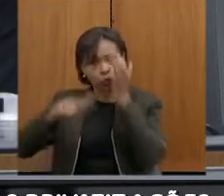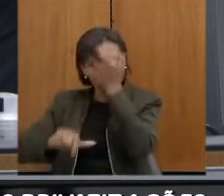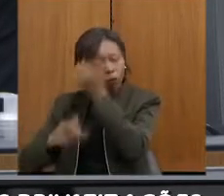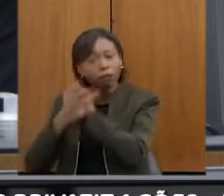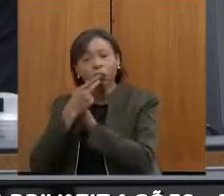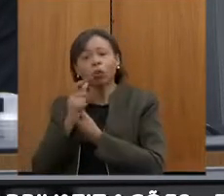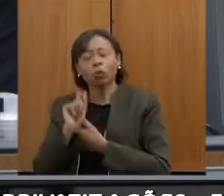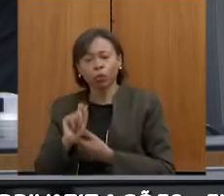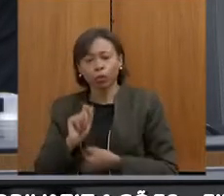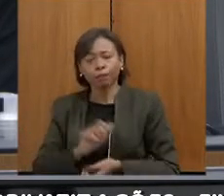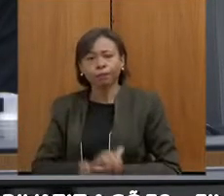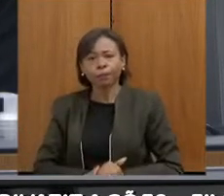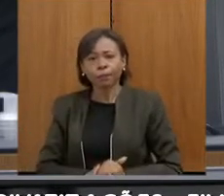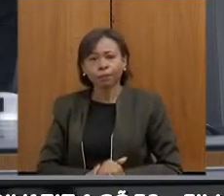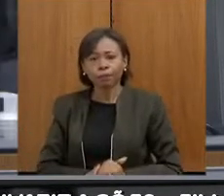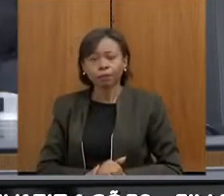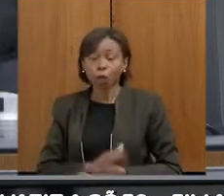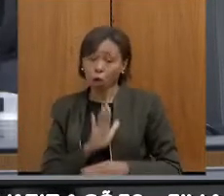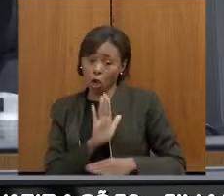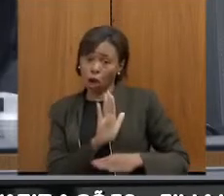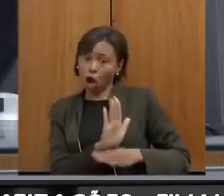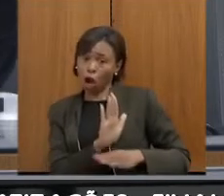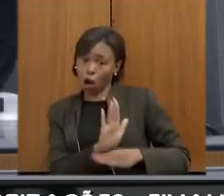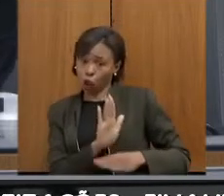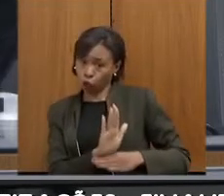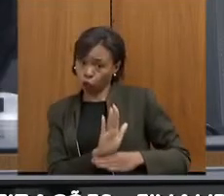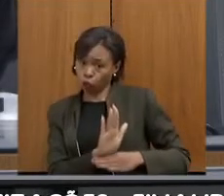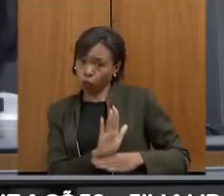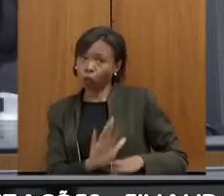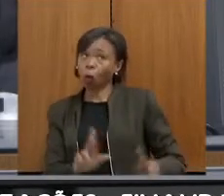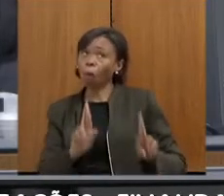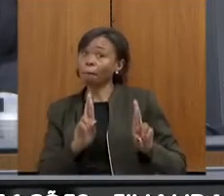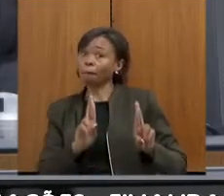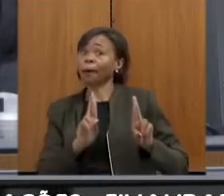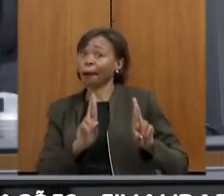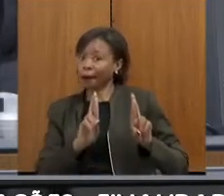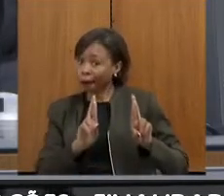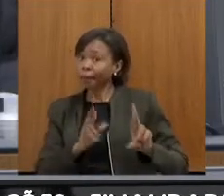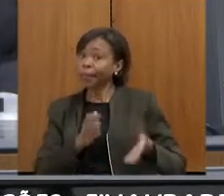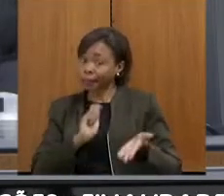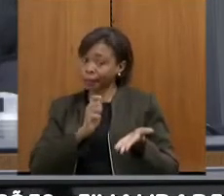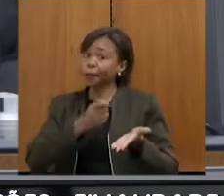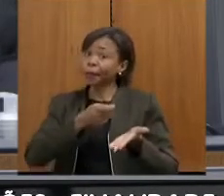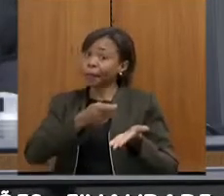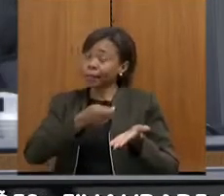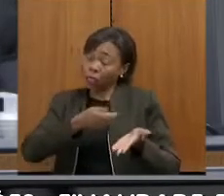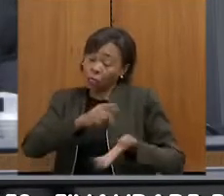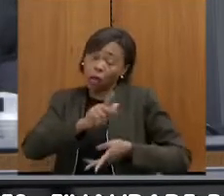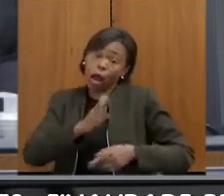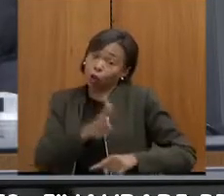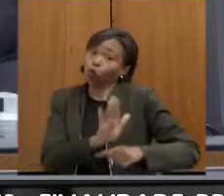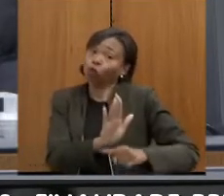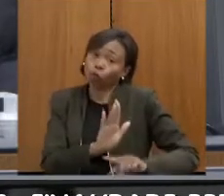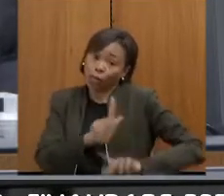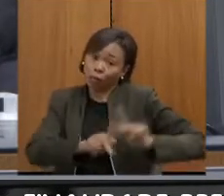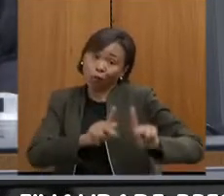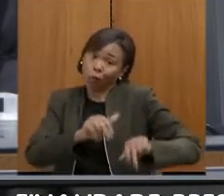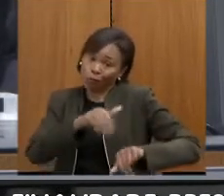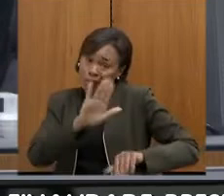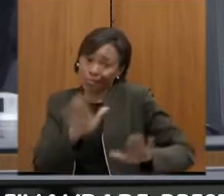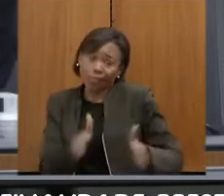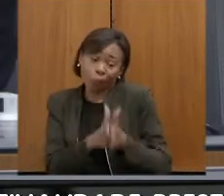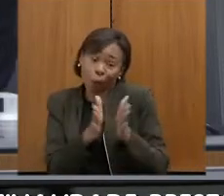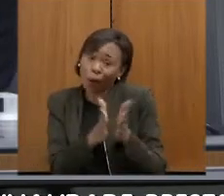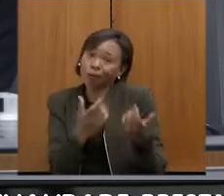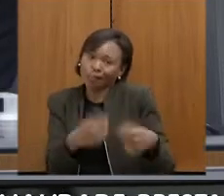o benefício, e a gente espera que esse benefício chegue lá na ponta, chegue na conta de luz, na bomba de gasolina,